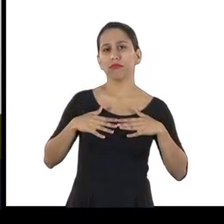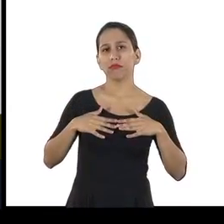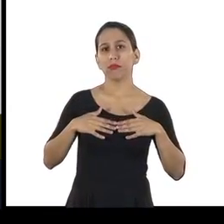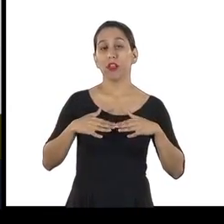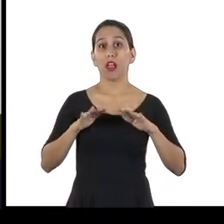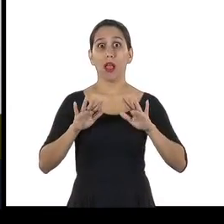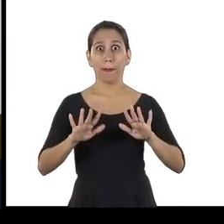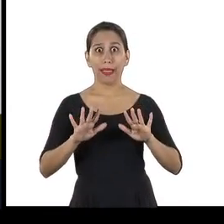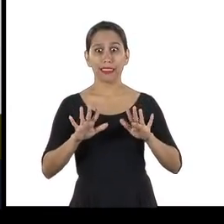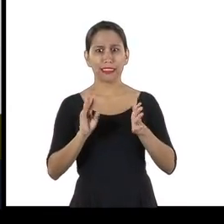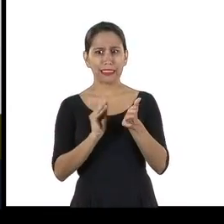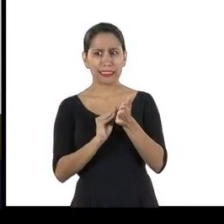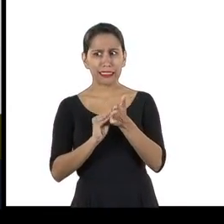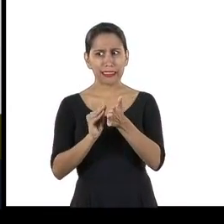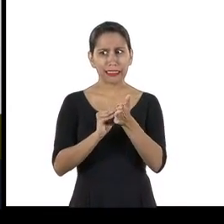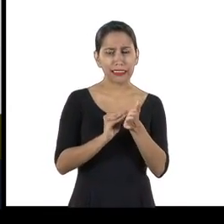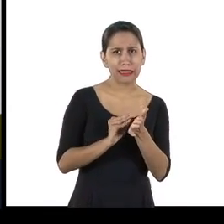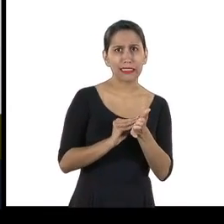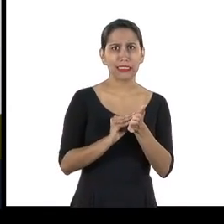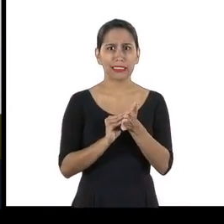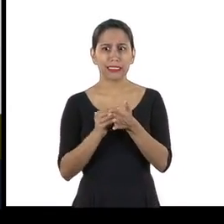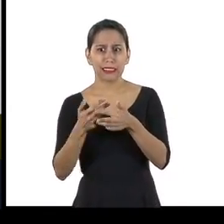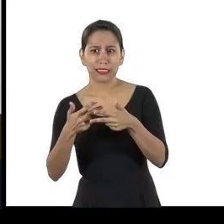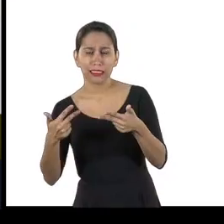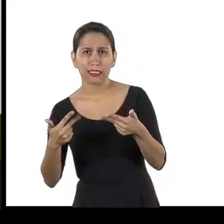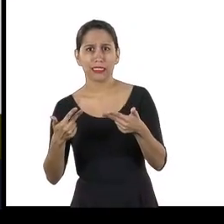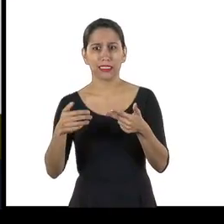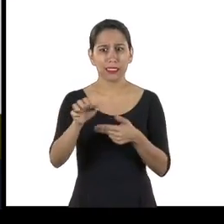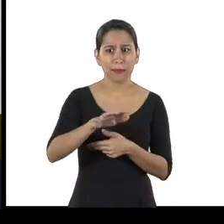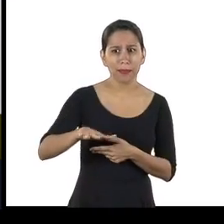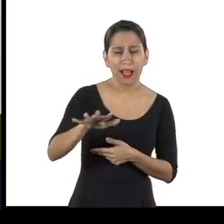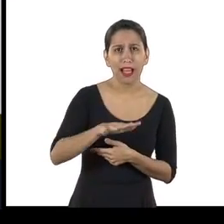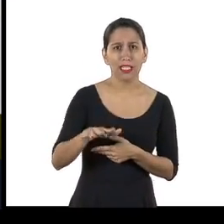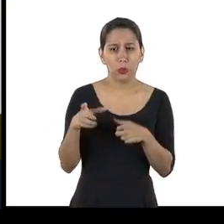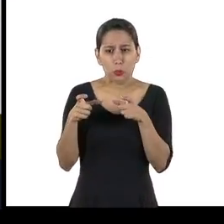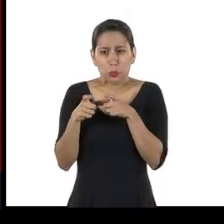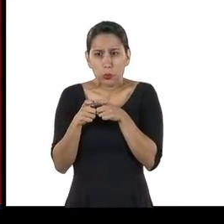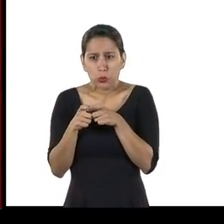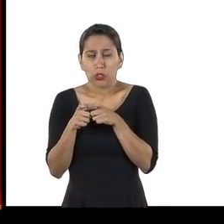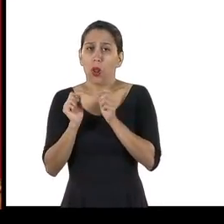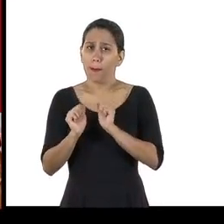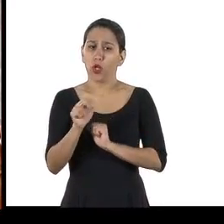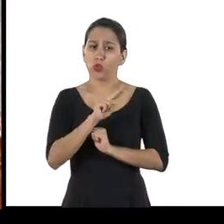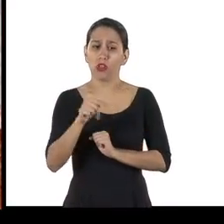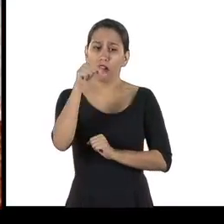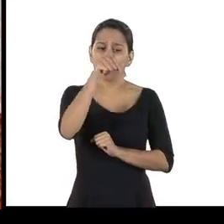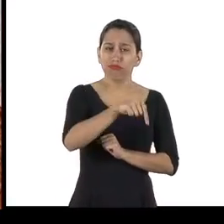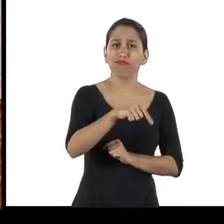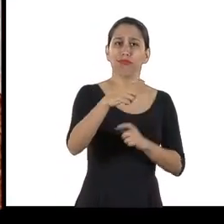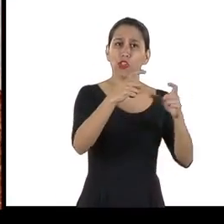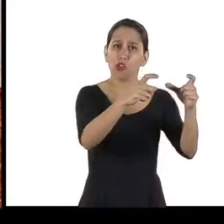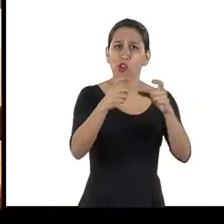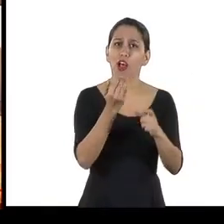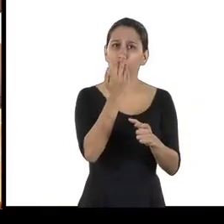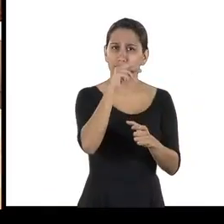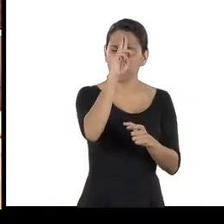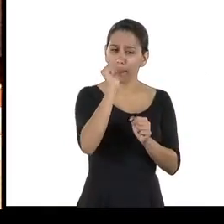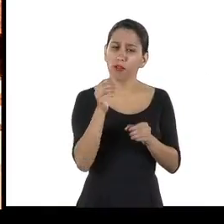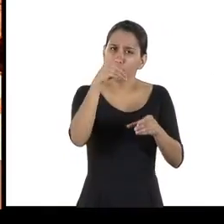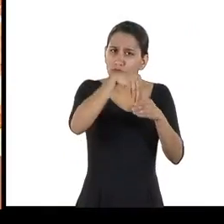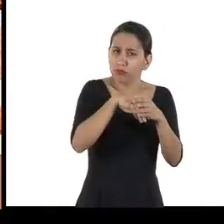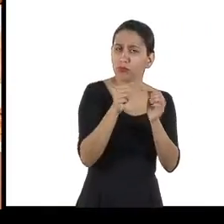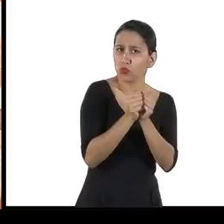pode-se usar a própria área de refeições nos intervalos entre elas. Hoje você viu que